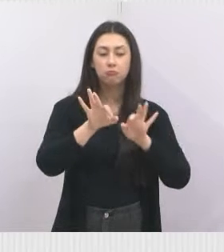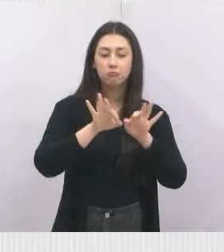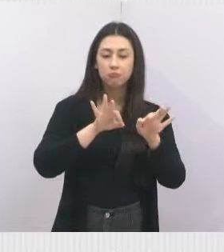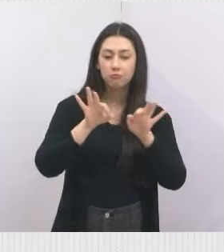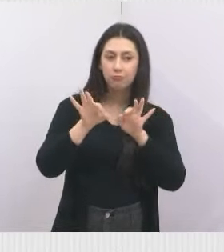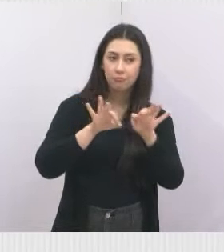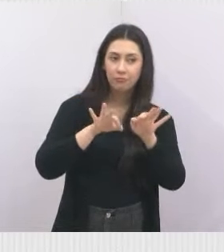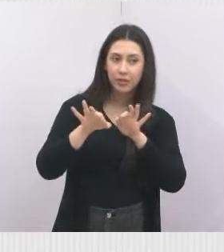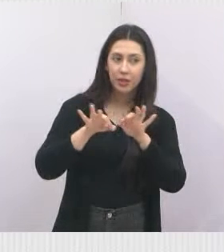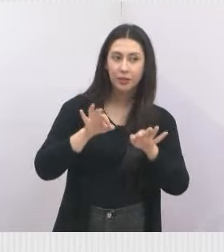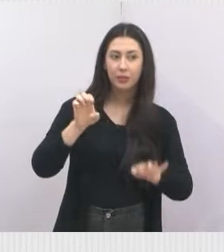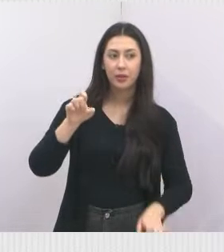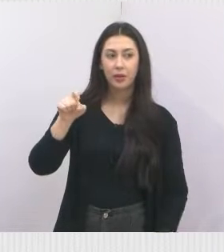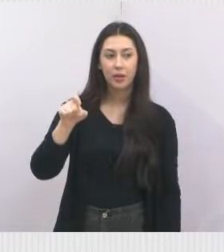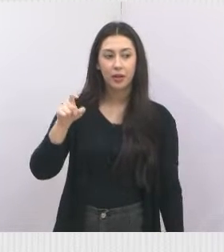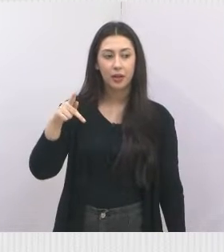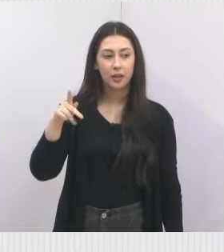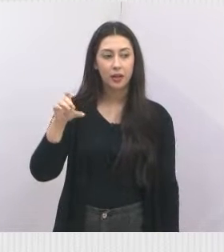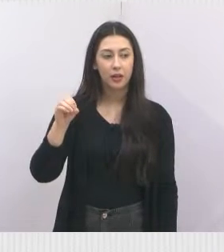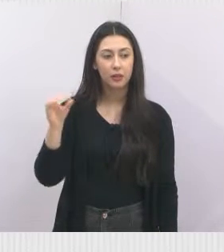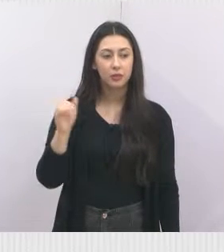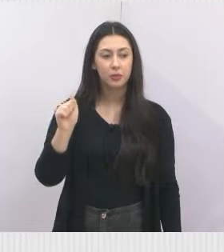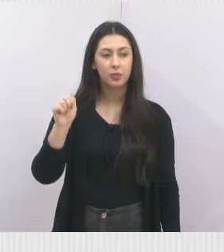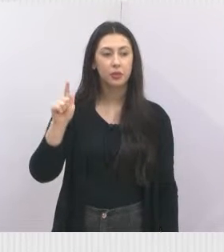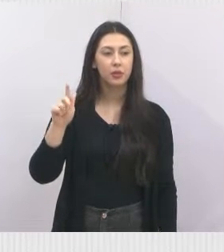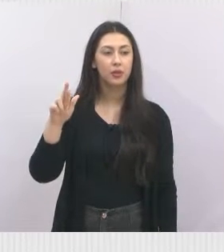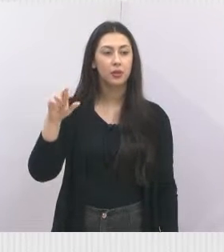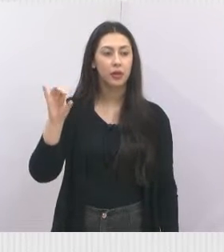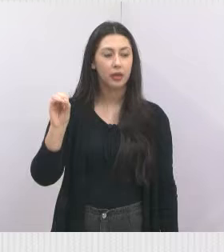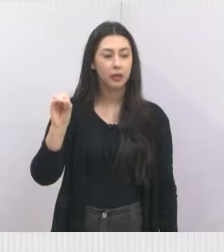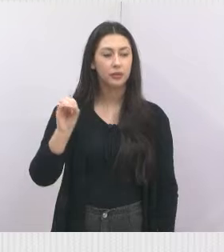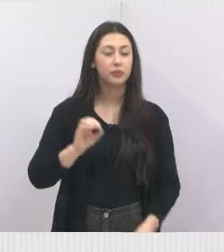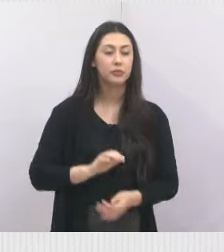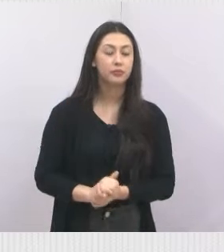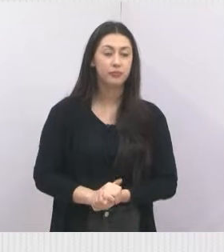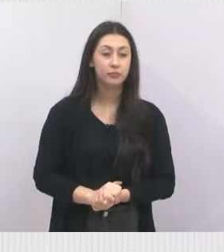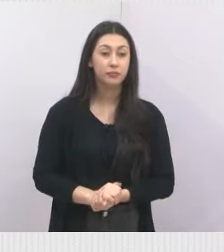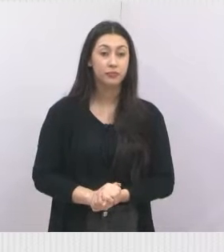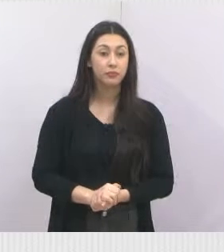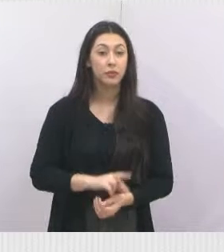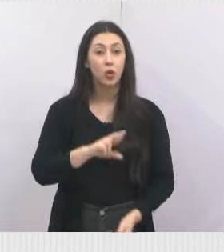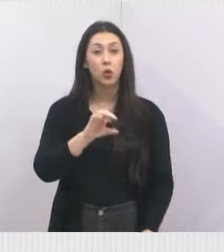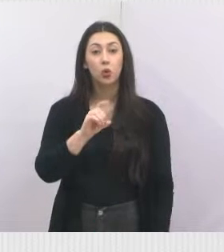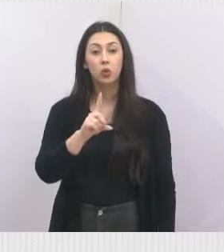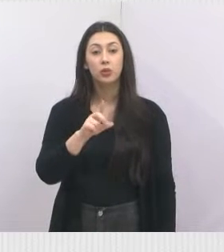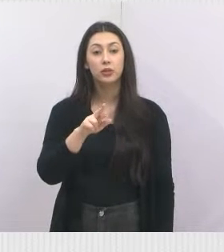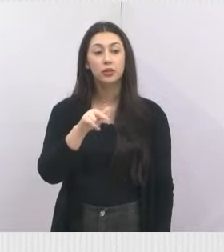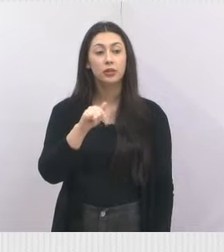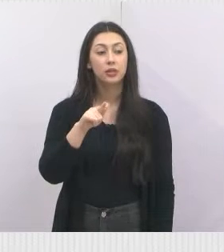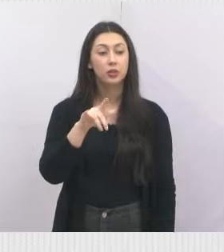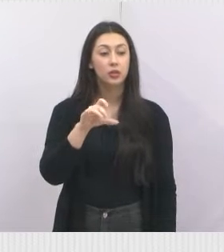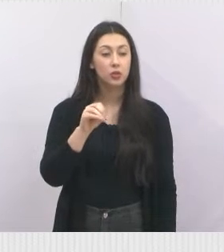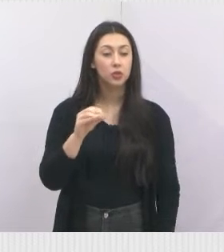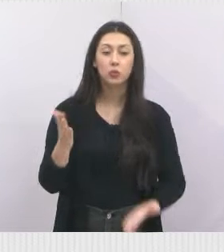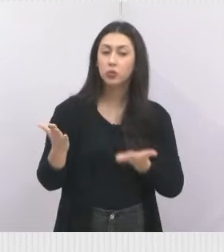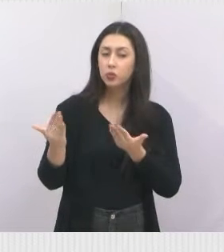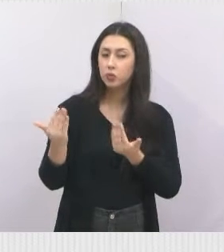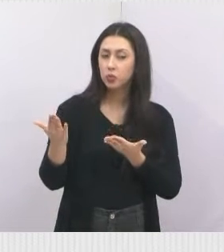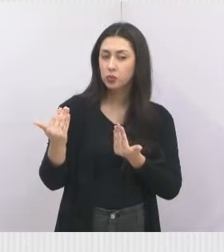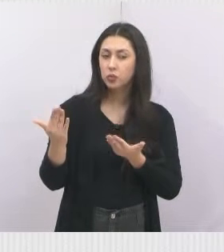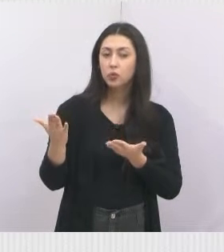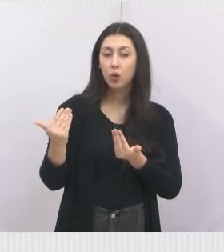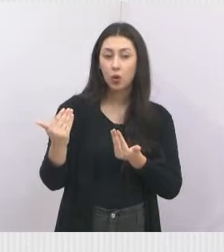da Jacareí Expo Agro. O Rodrigo é um jovem, né? Teve seu